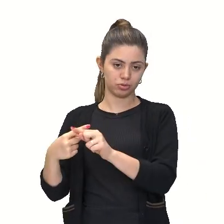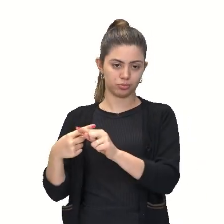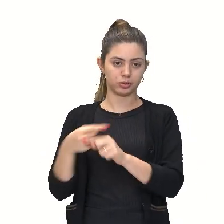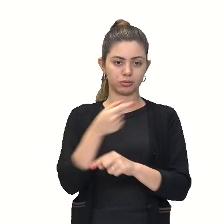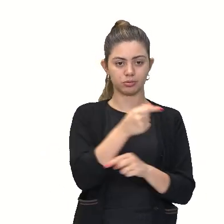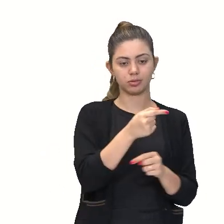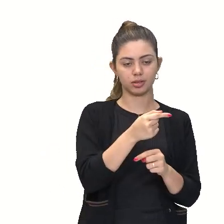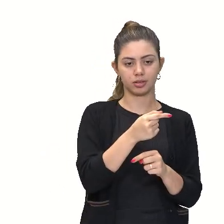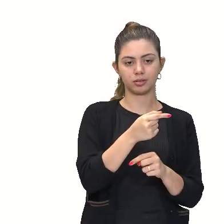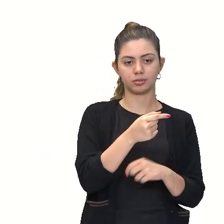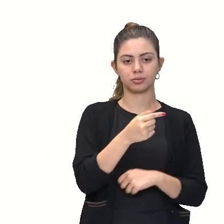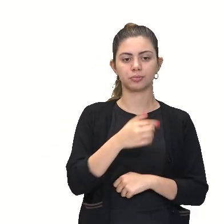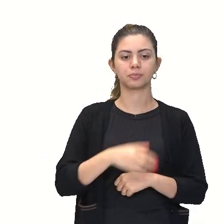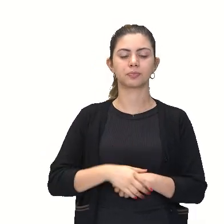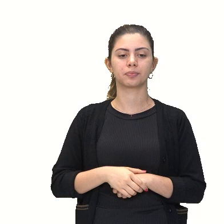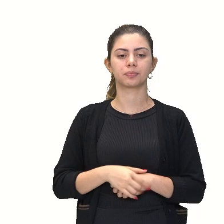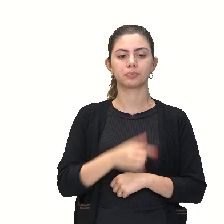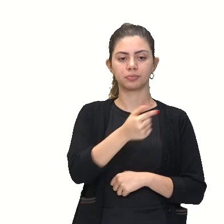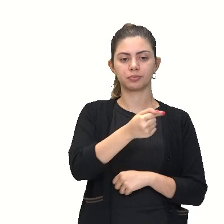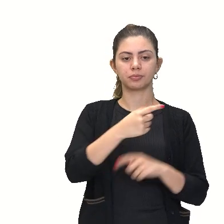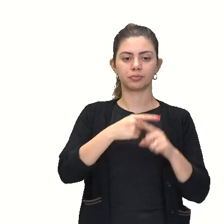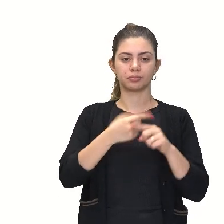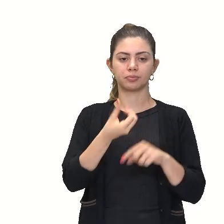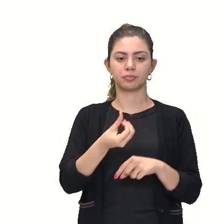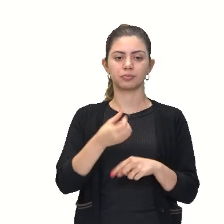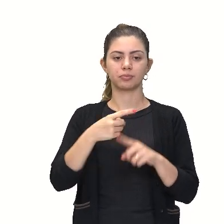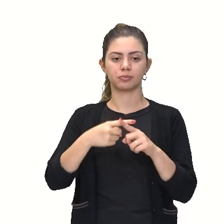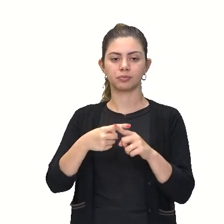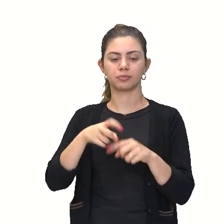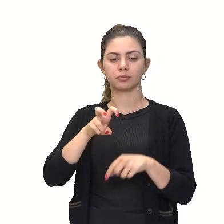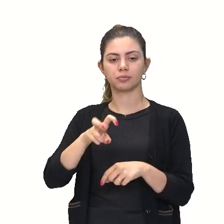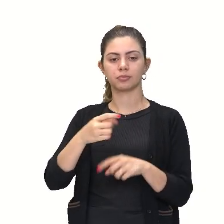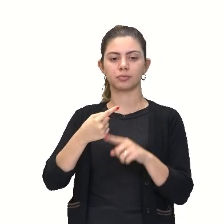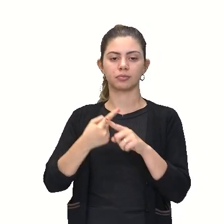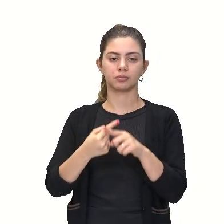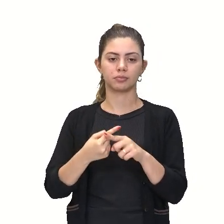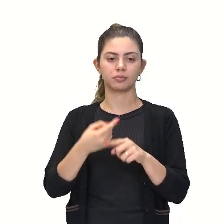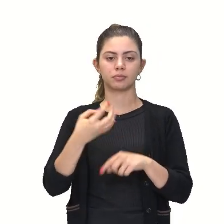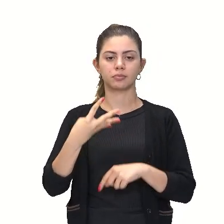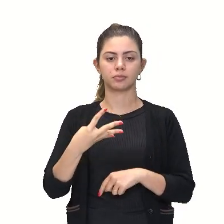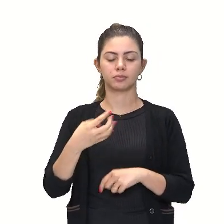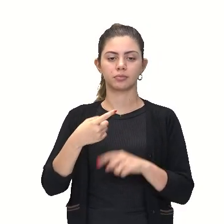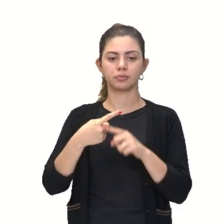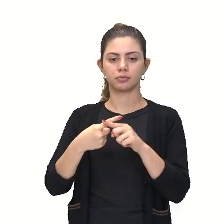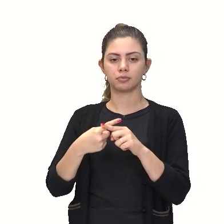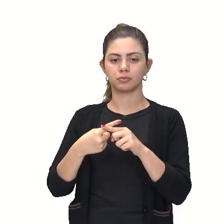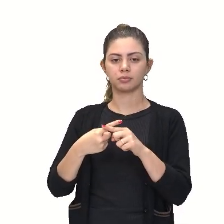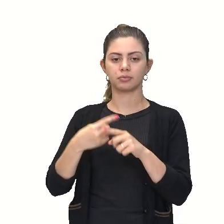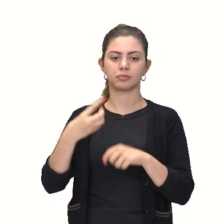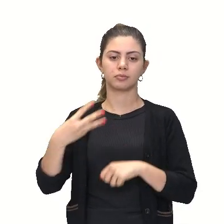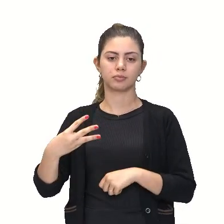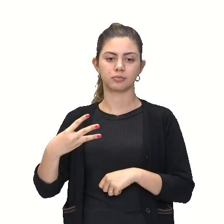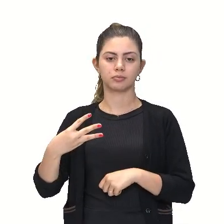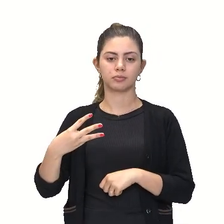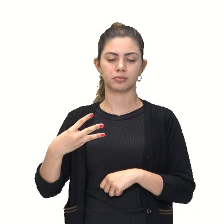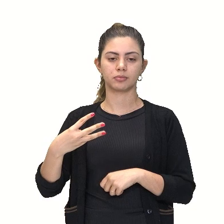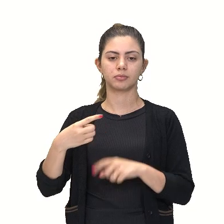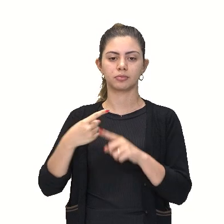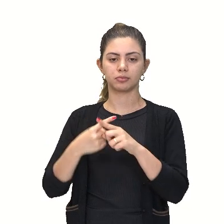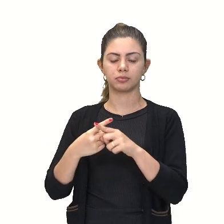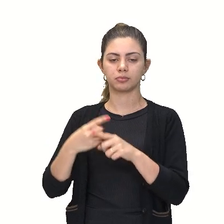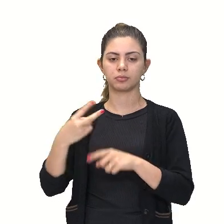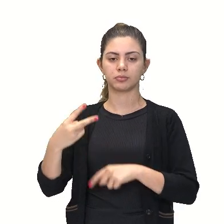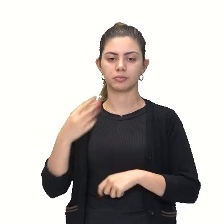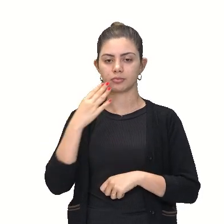desse número em ordem decrescente. Então, sete vezes seis, vezes cinco, vezes quatro, vezes